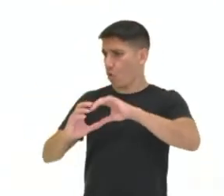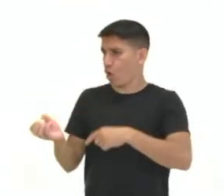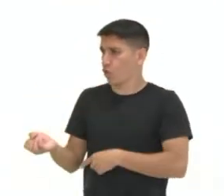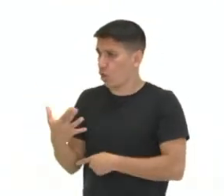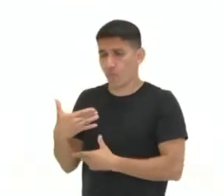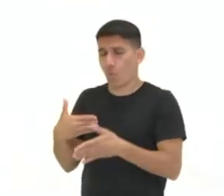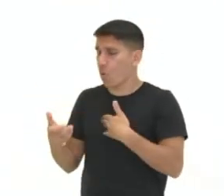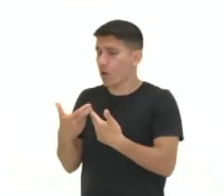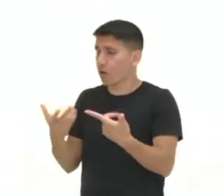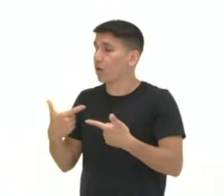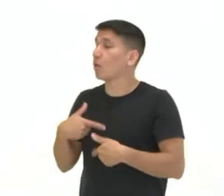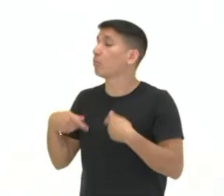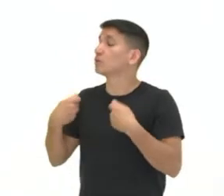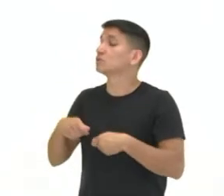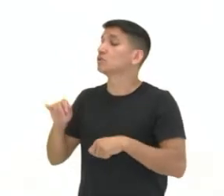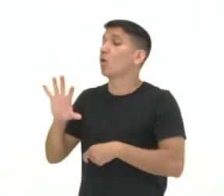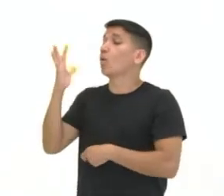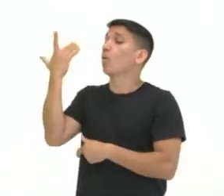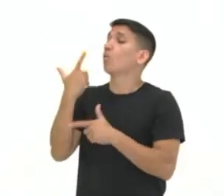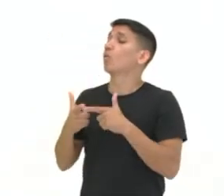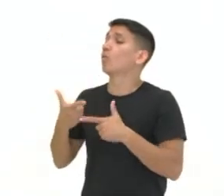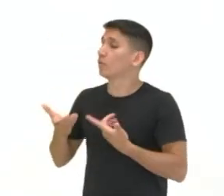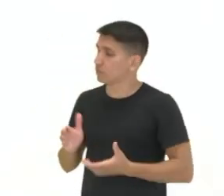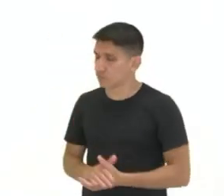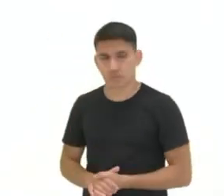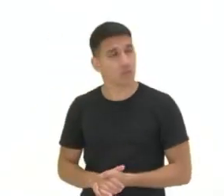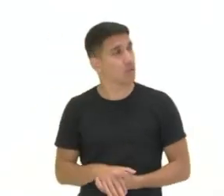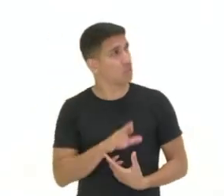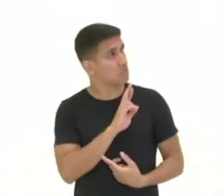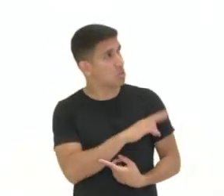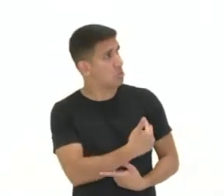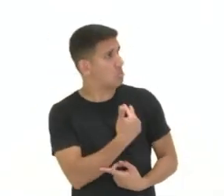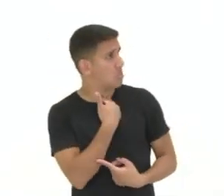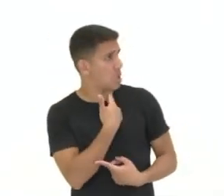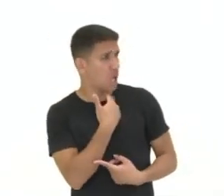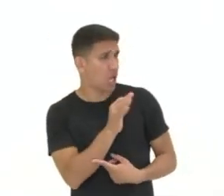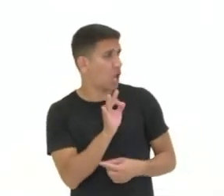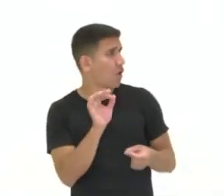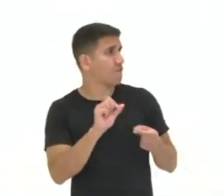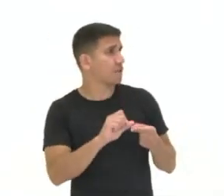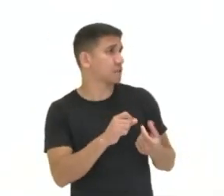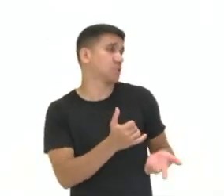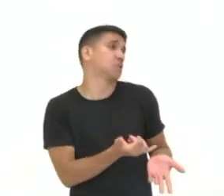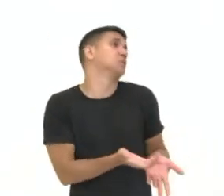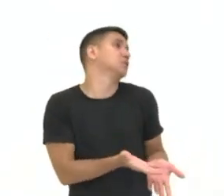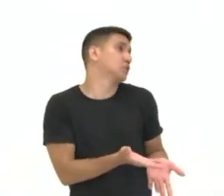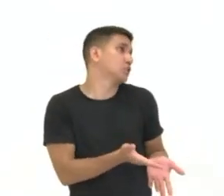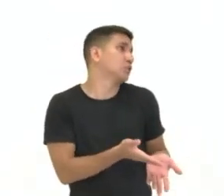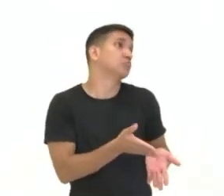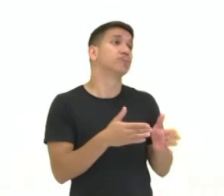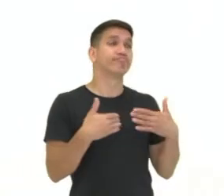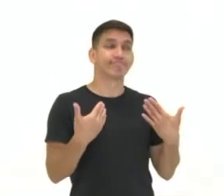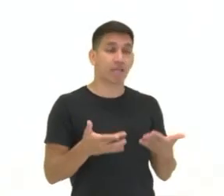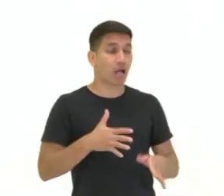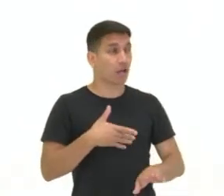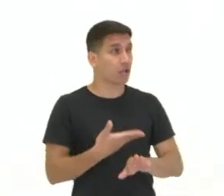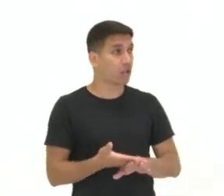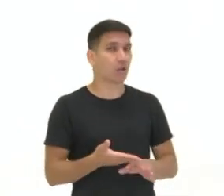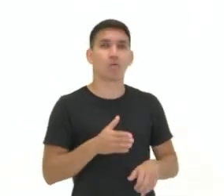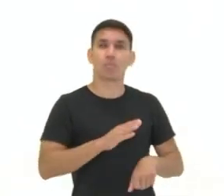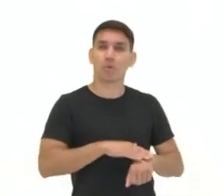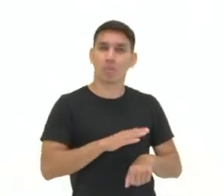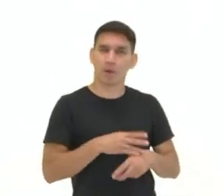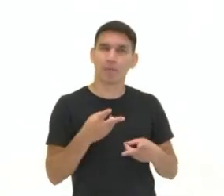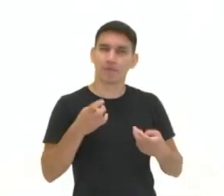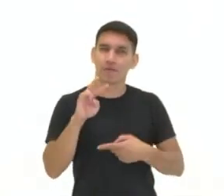preciso que resolva o meu problema. E ela responde, não posso fazer nada, senhor. Como já poderíamos esperar no momento em que vimos